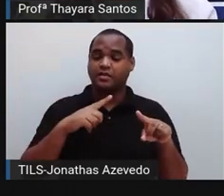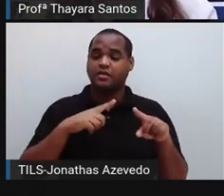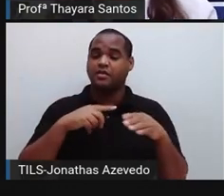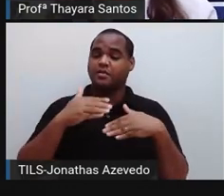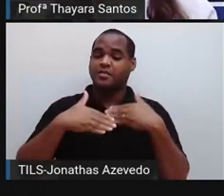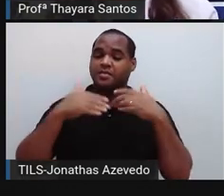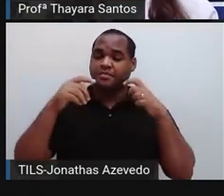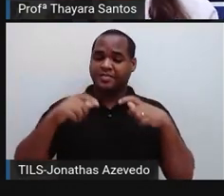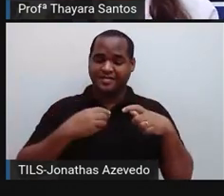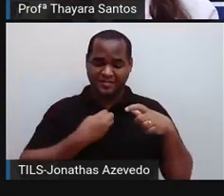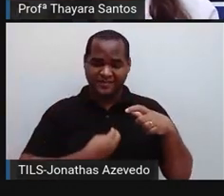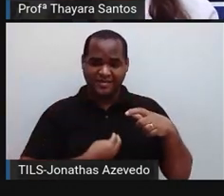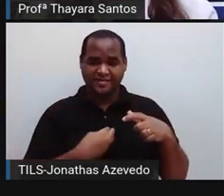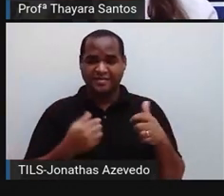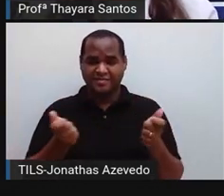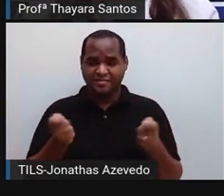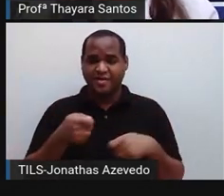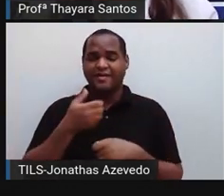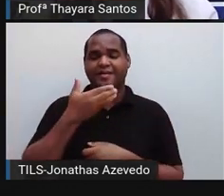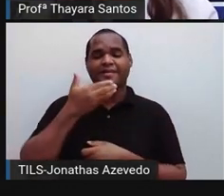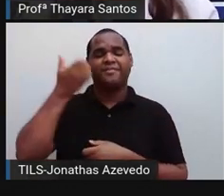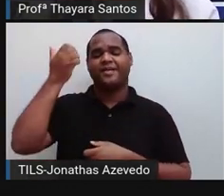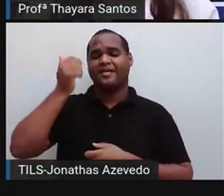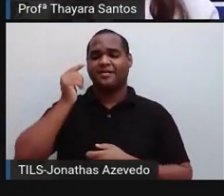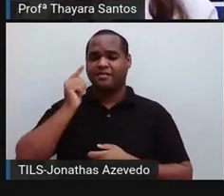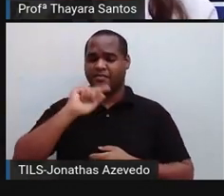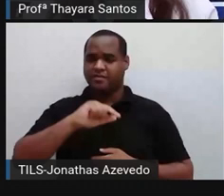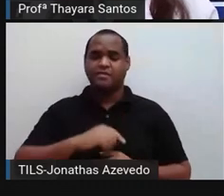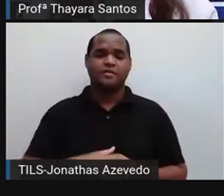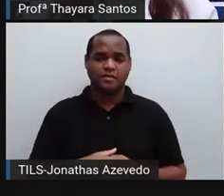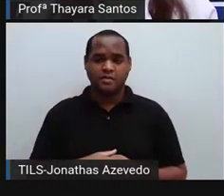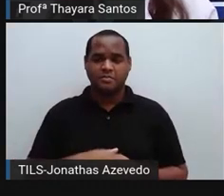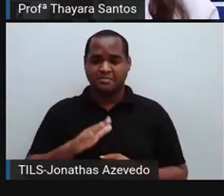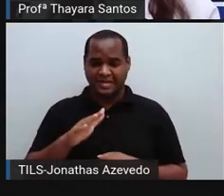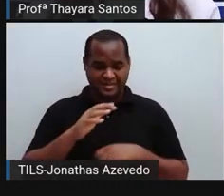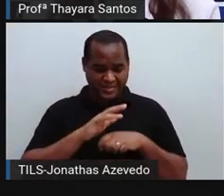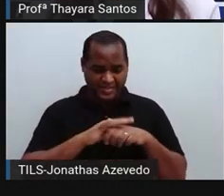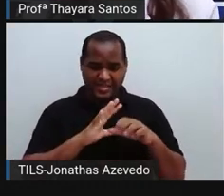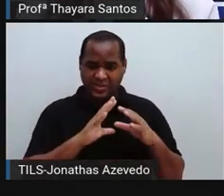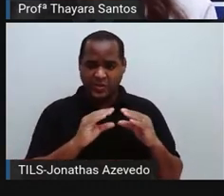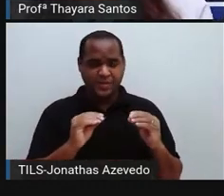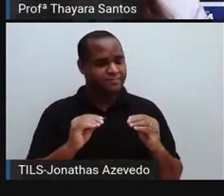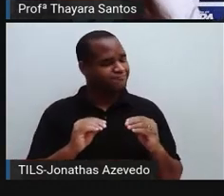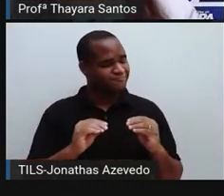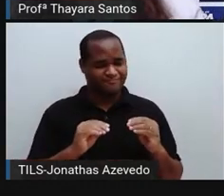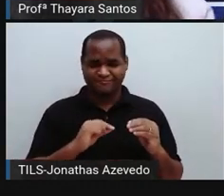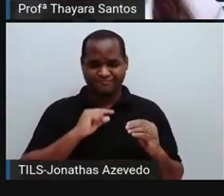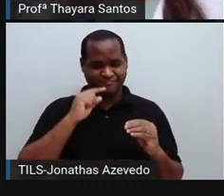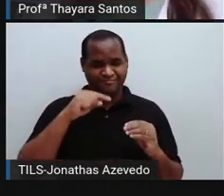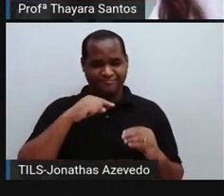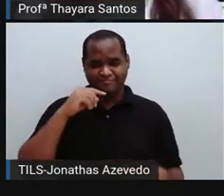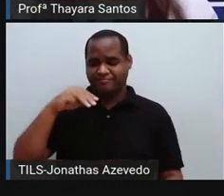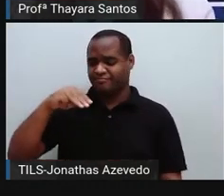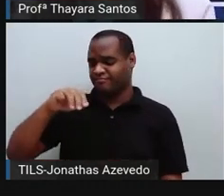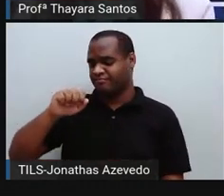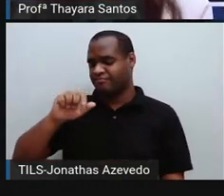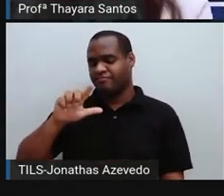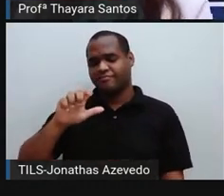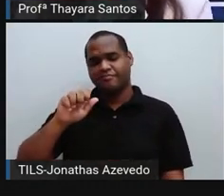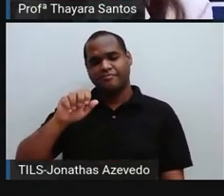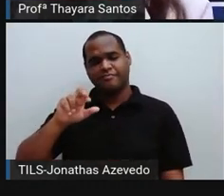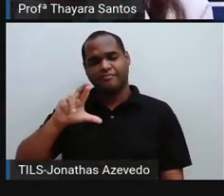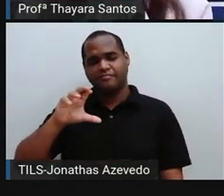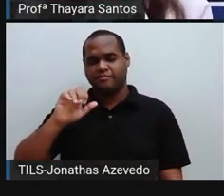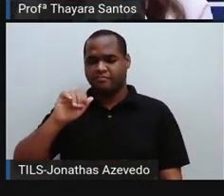qualidade de vida maior, melhor, na verdade, mas ela não tem cura. A malária também é uma doença que é